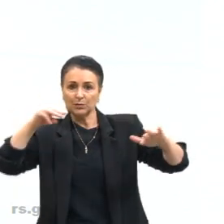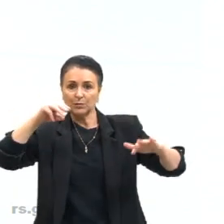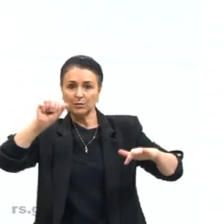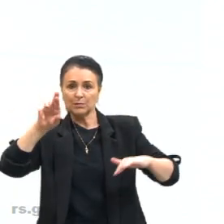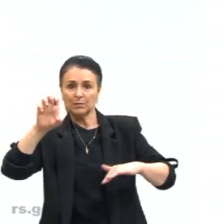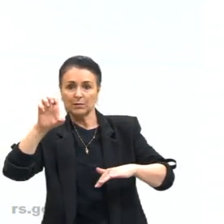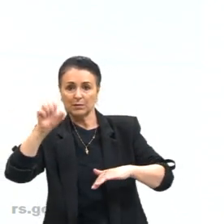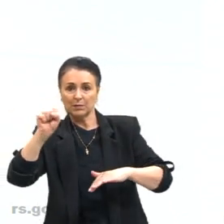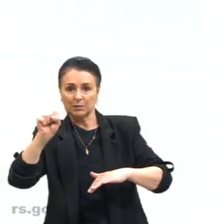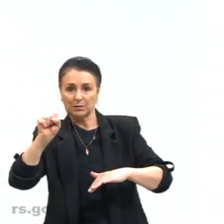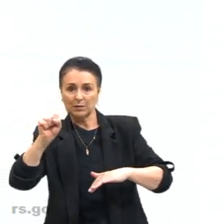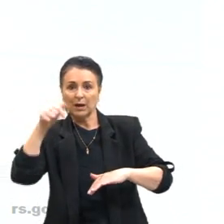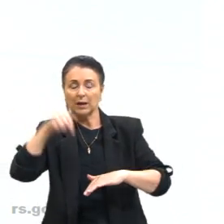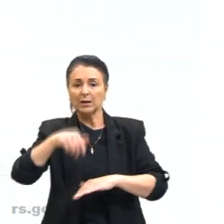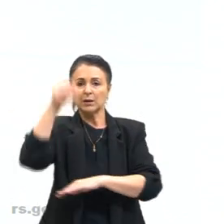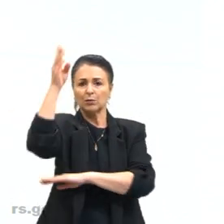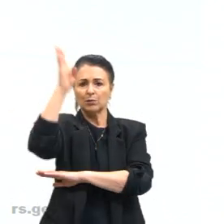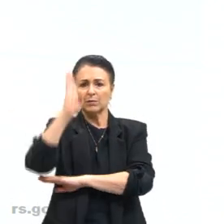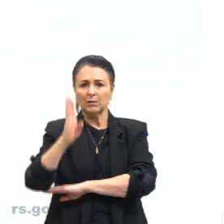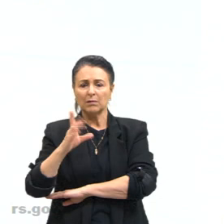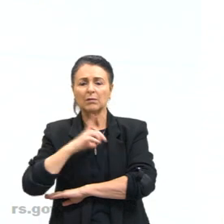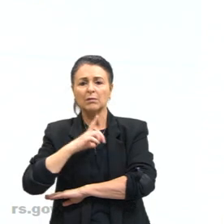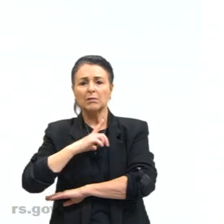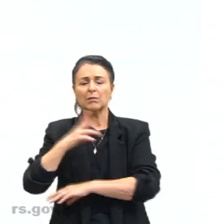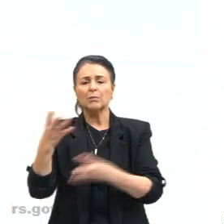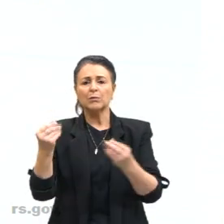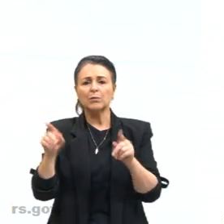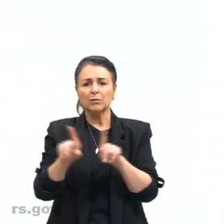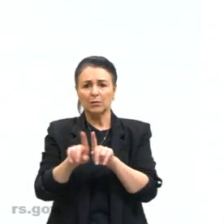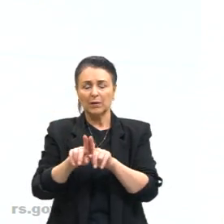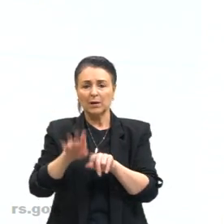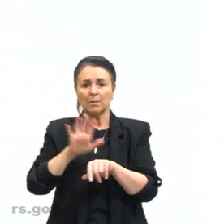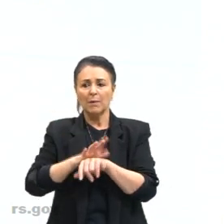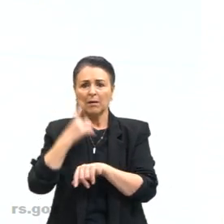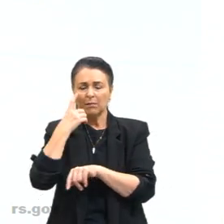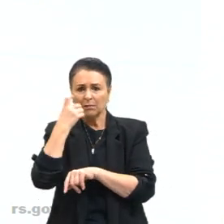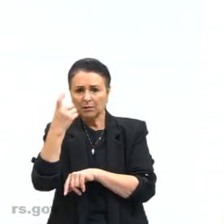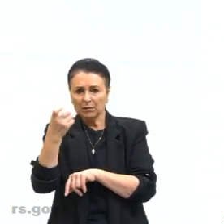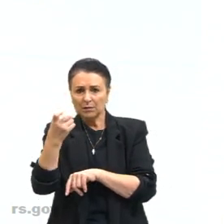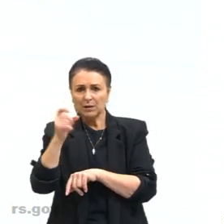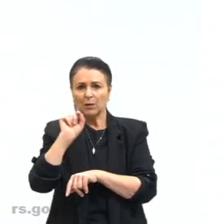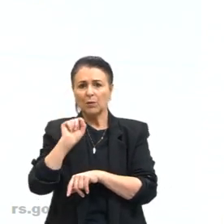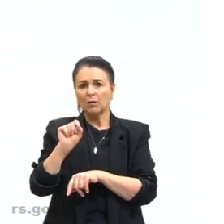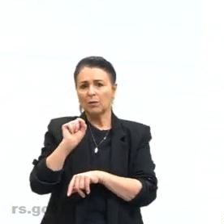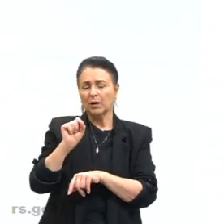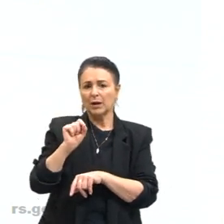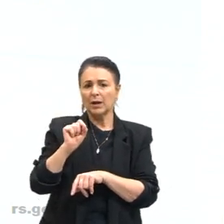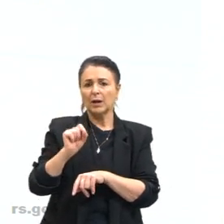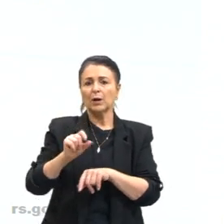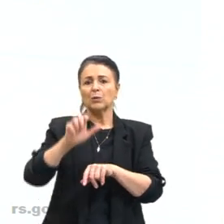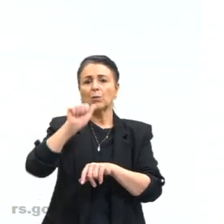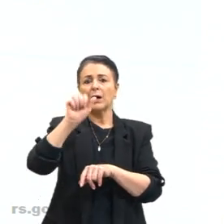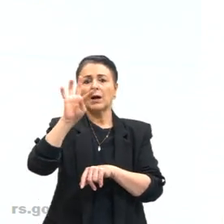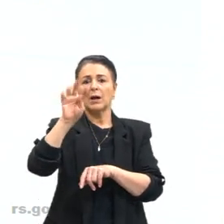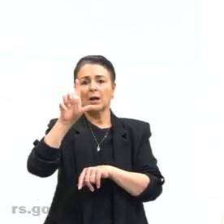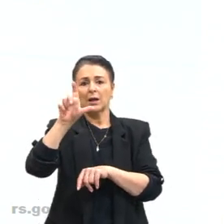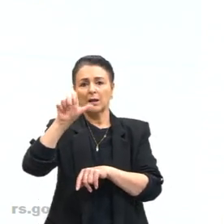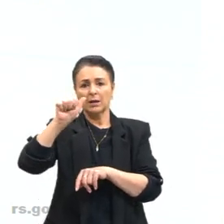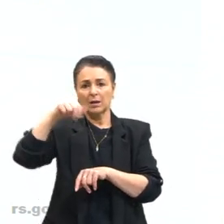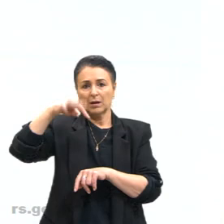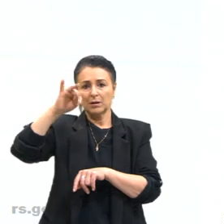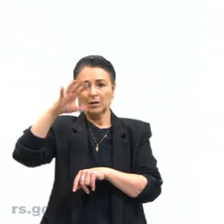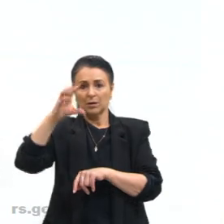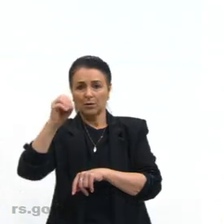aqui no Brasil, viu, tá, gurizada? É justamente essa aqui, ó, as Ecas, né, do Atlântico Sul, então tu tem uma